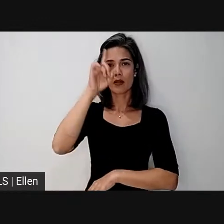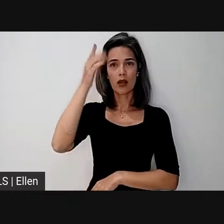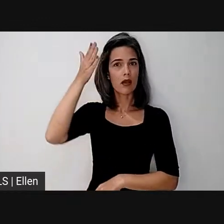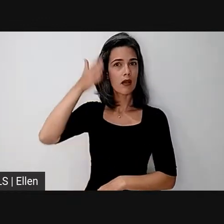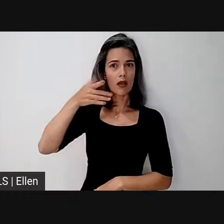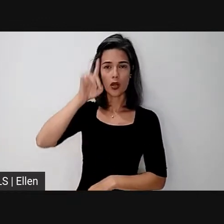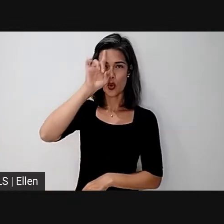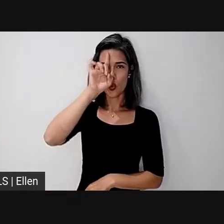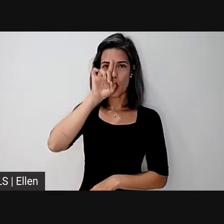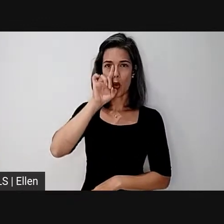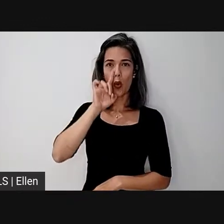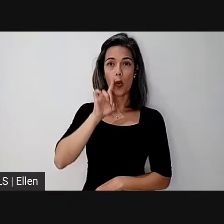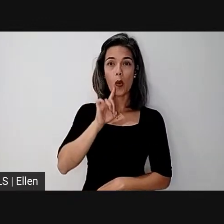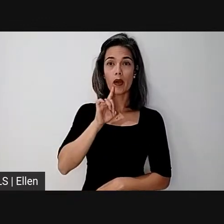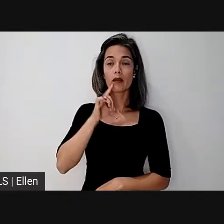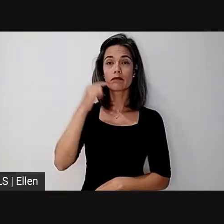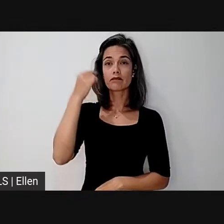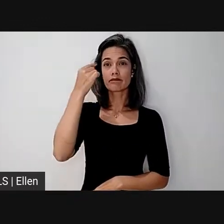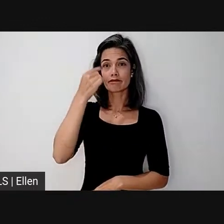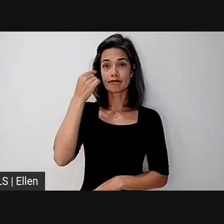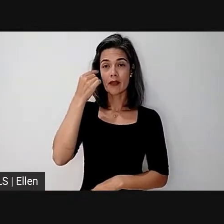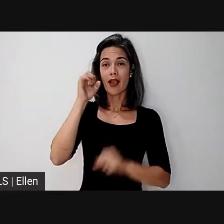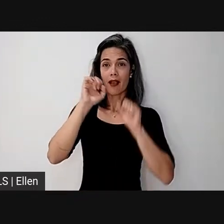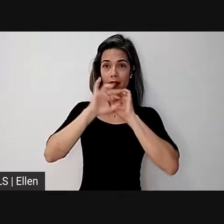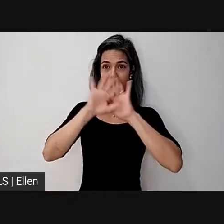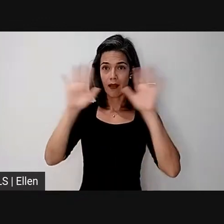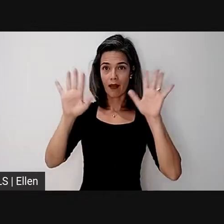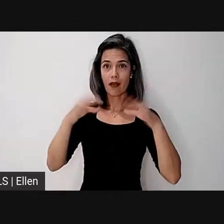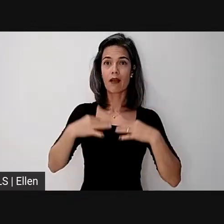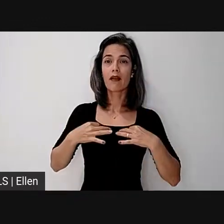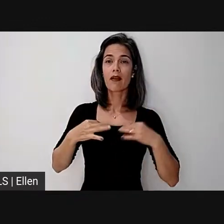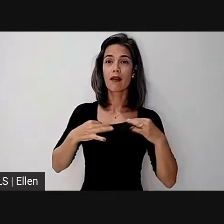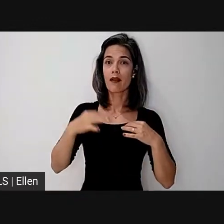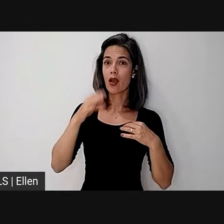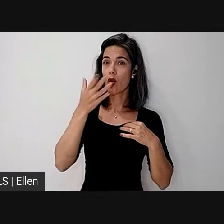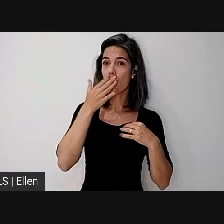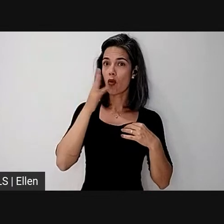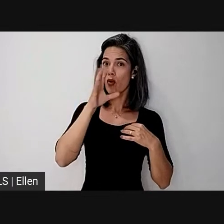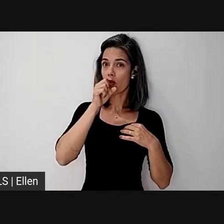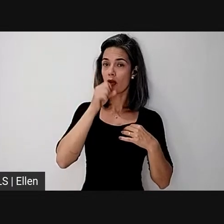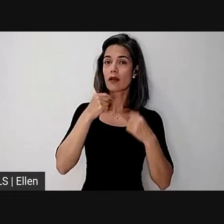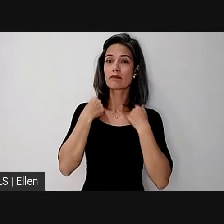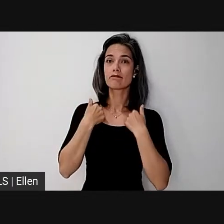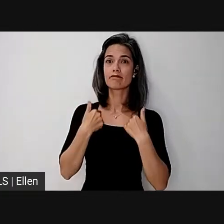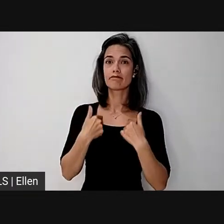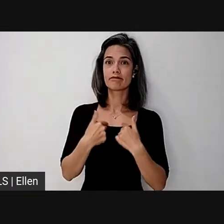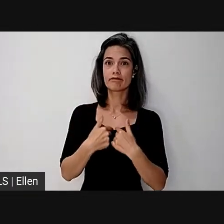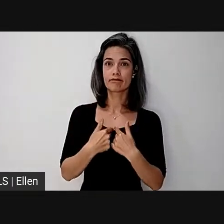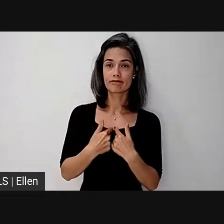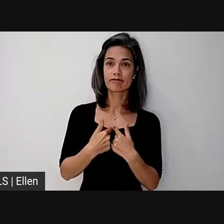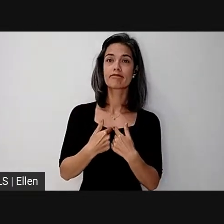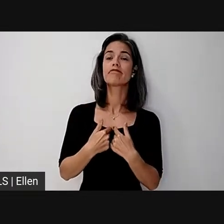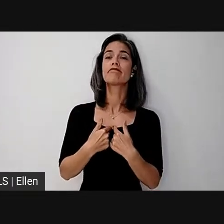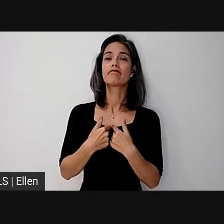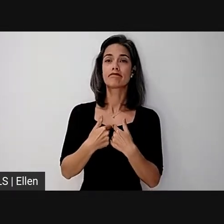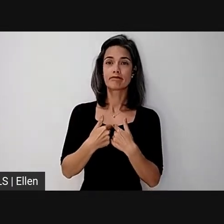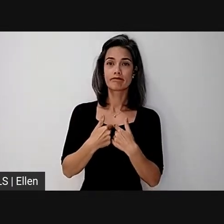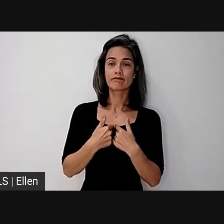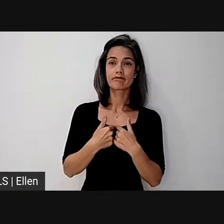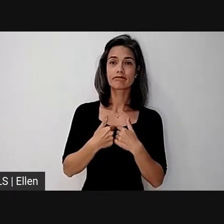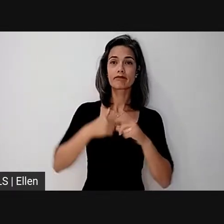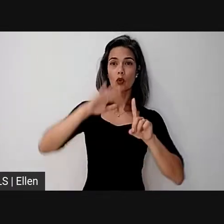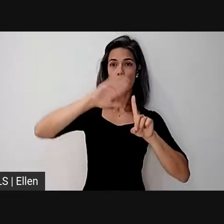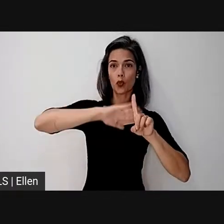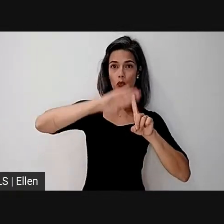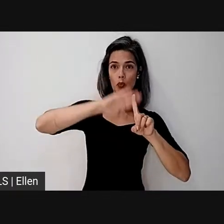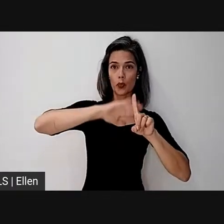claros, estou usando uma blusa laranja, um cordão dourado, ao fundo tem